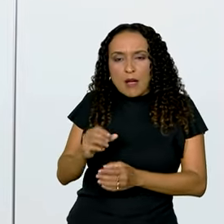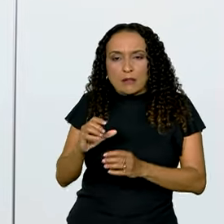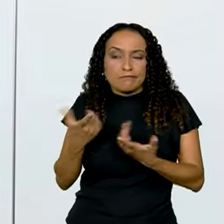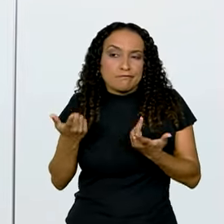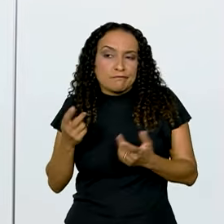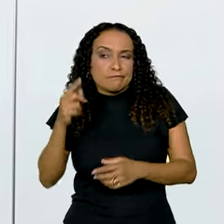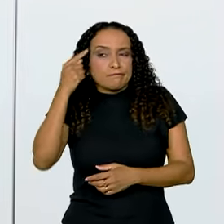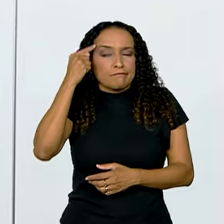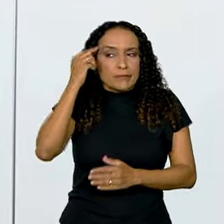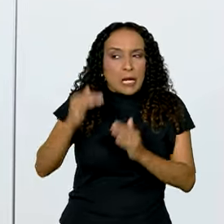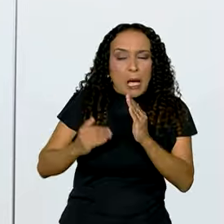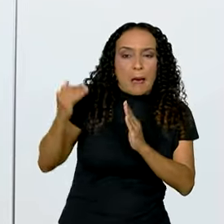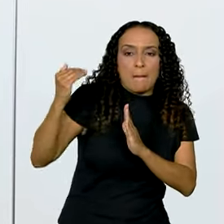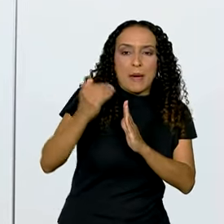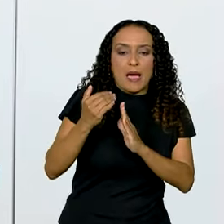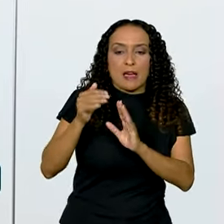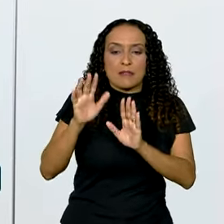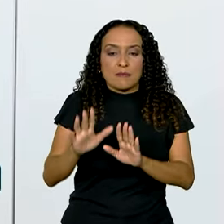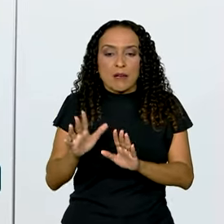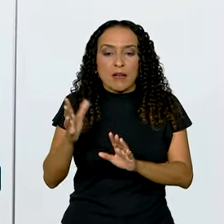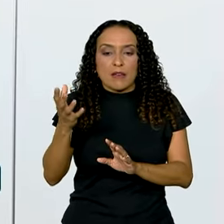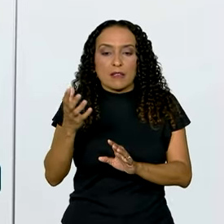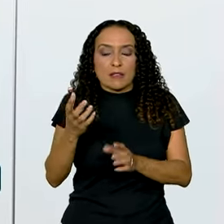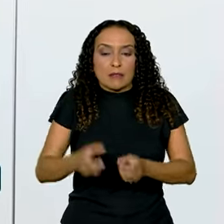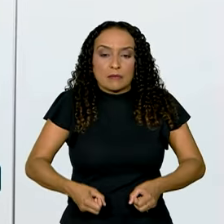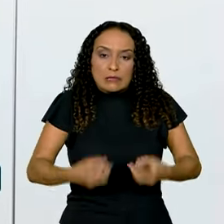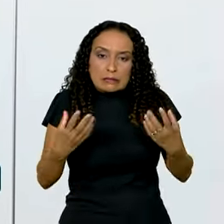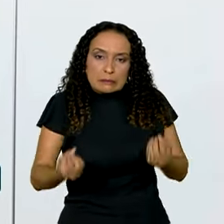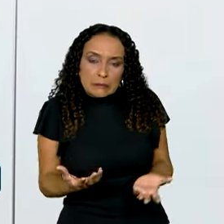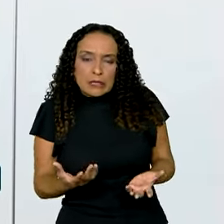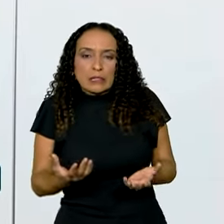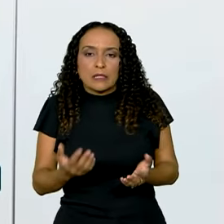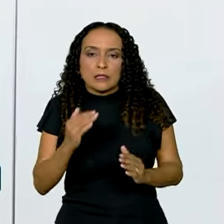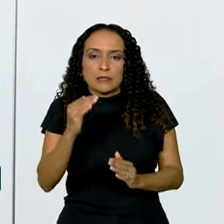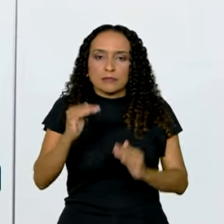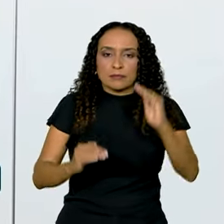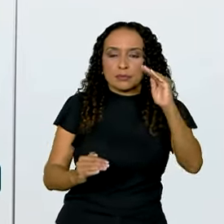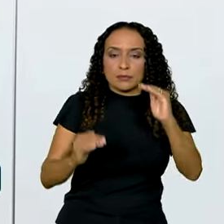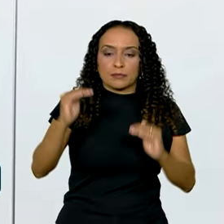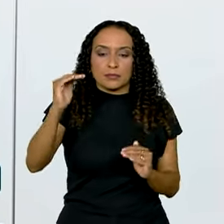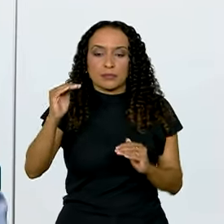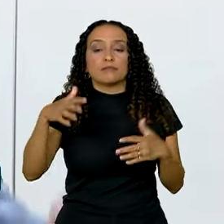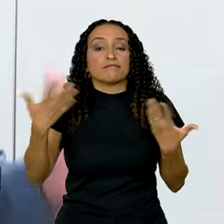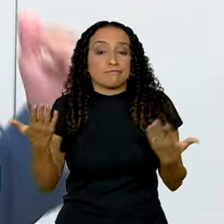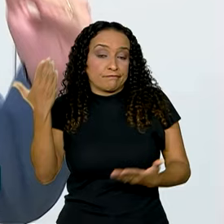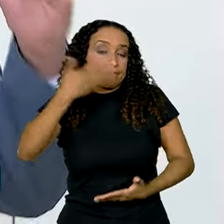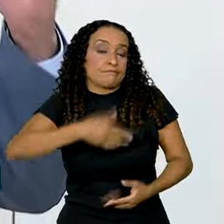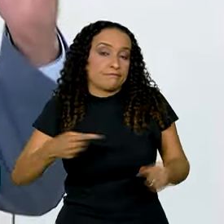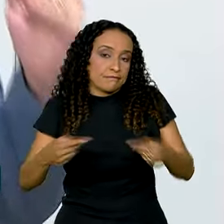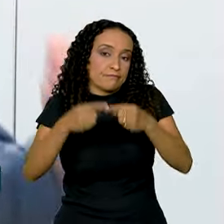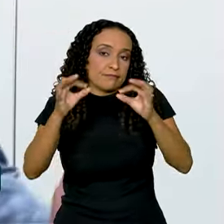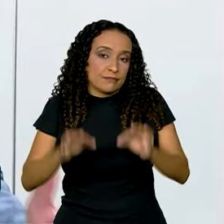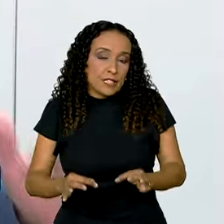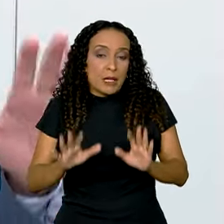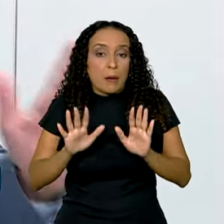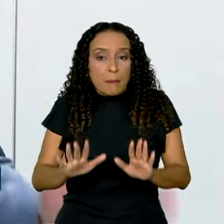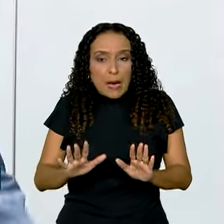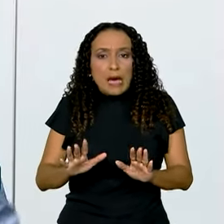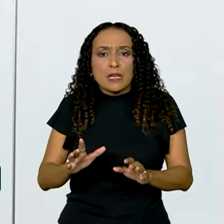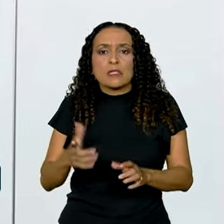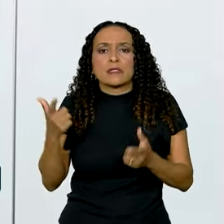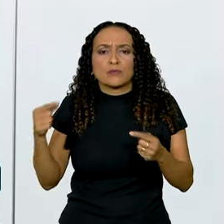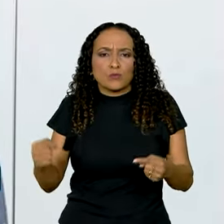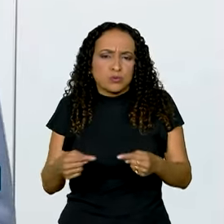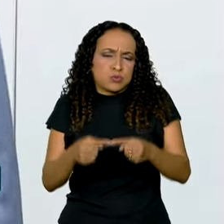subestimadas e as receitas extraordinárias um pouco superestimadas. Isso está se comprovando. Mas elas estão se compensando